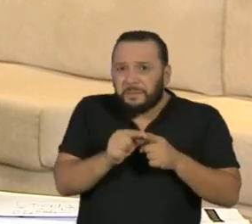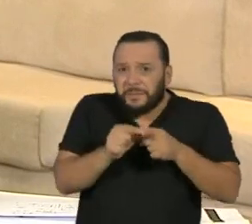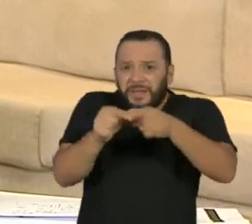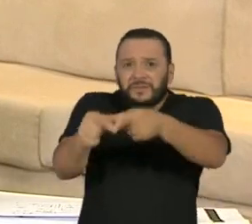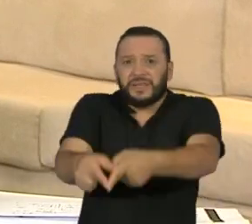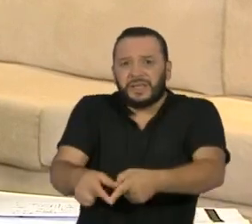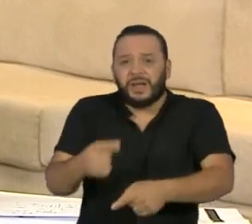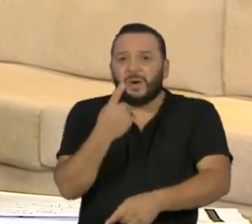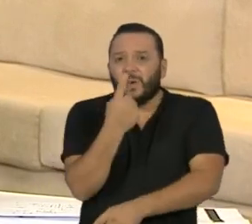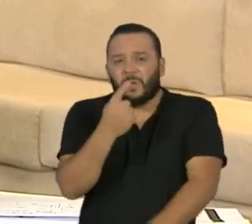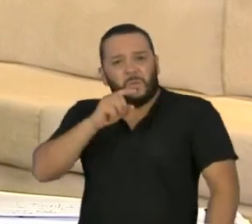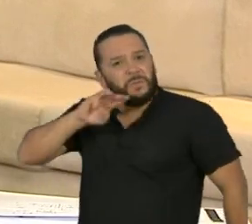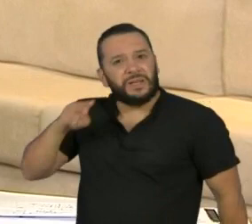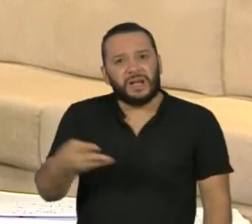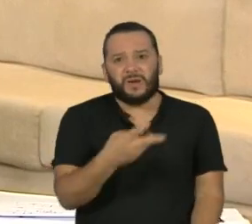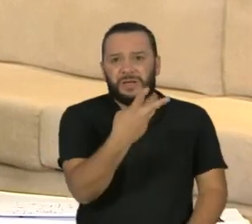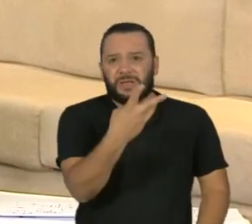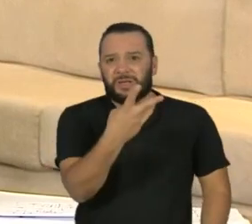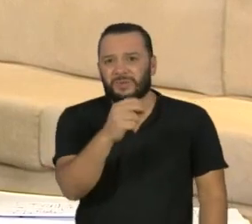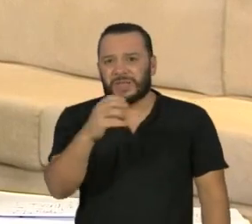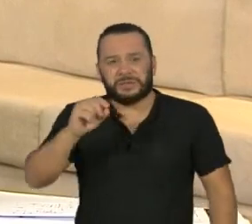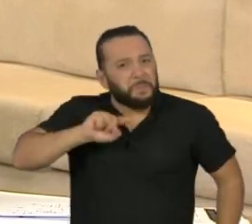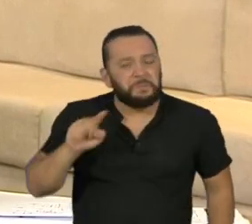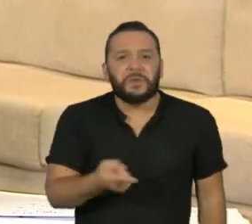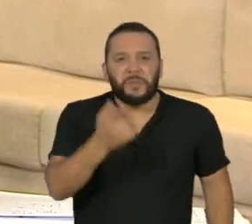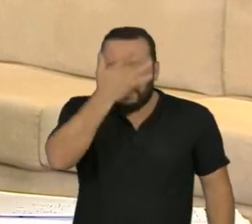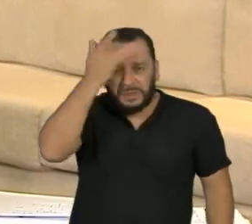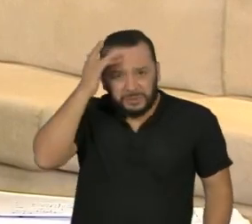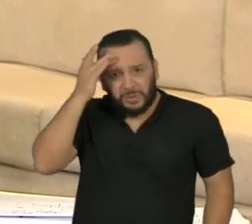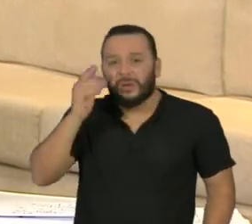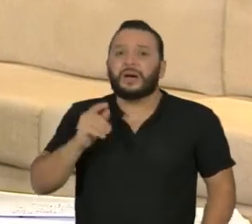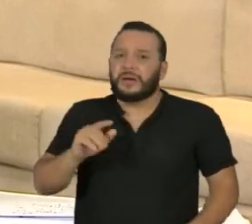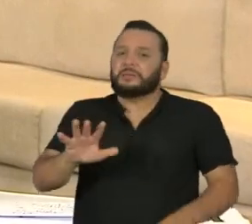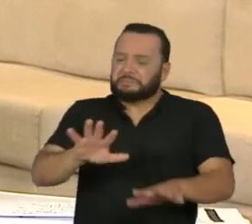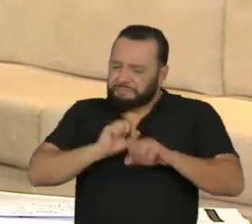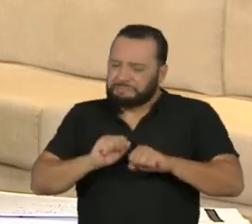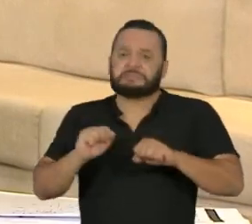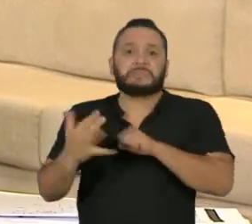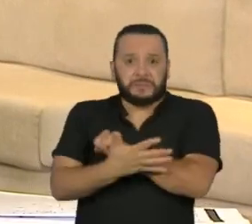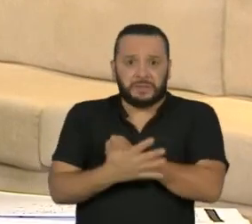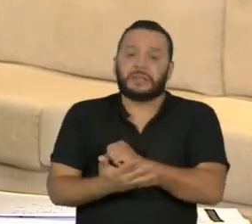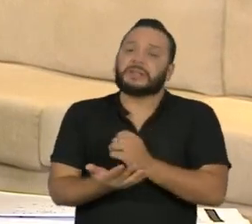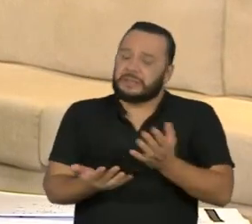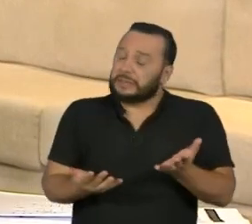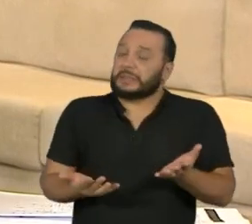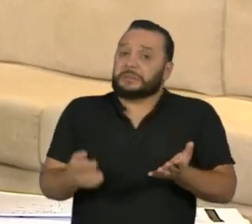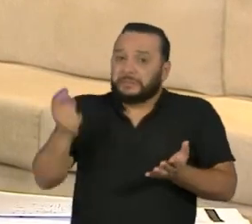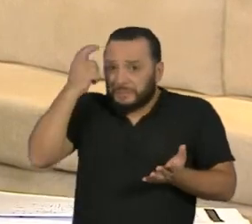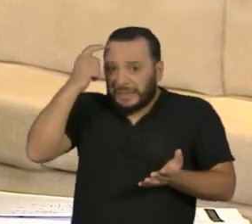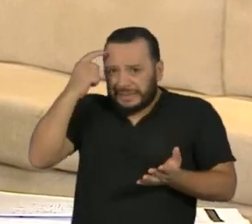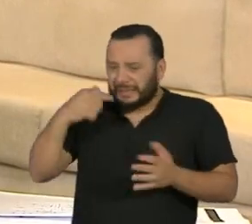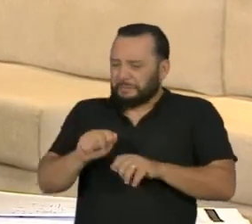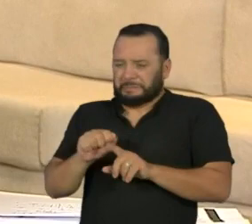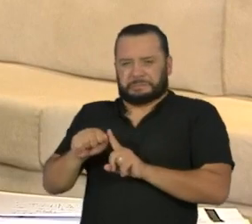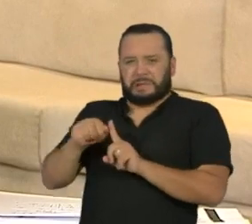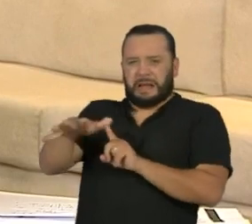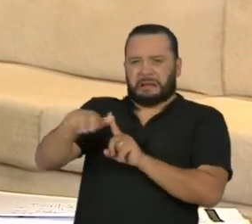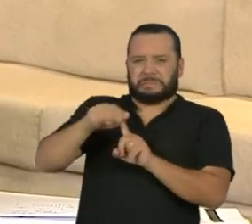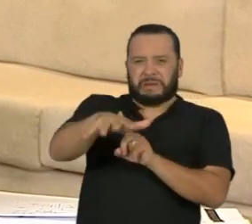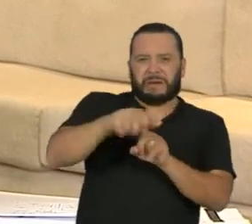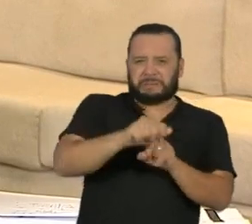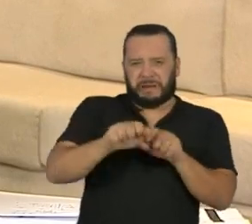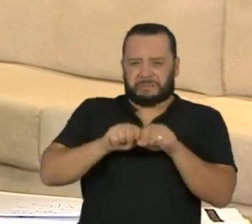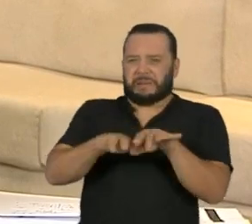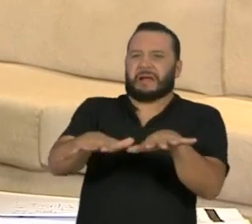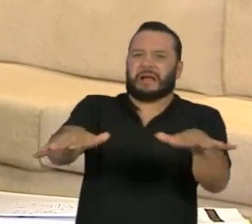200 mil goianos pela contaminação em Brasília, que hoje é uma contaminação comunitária disseminada. Agora,